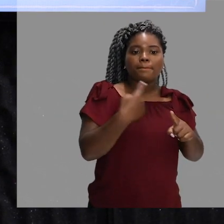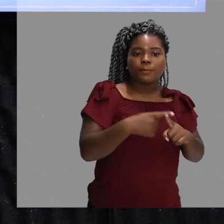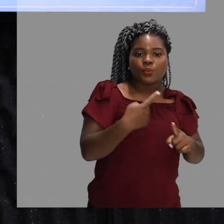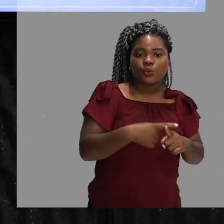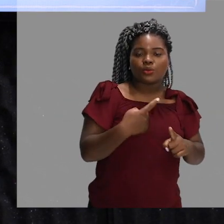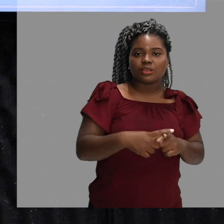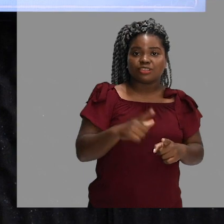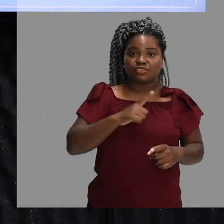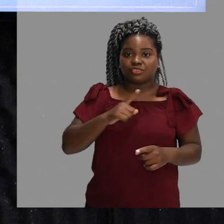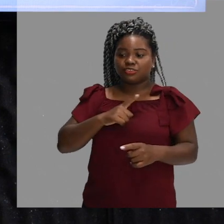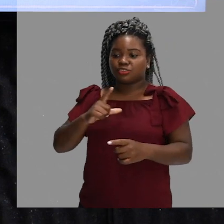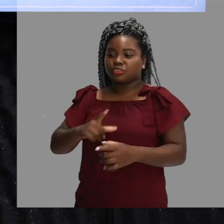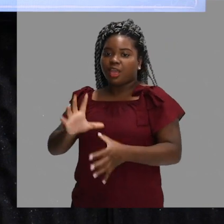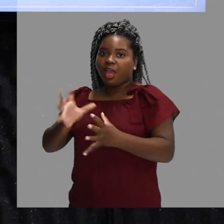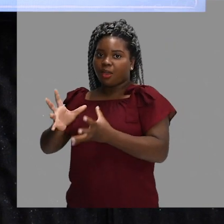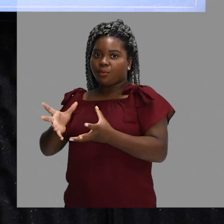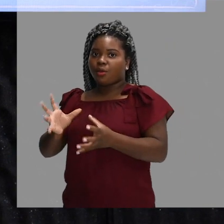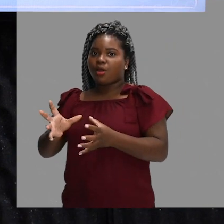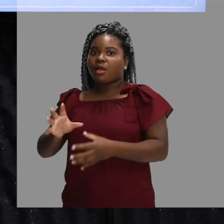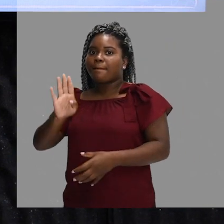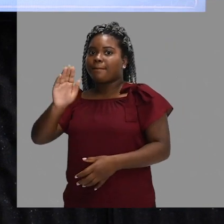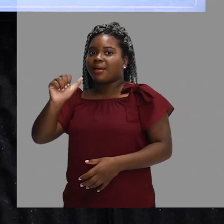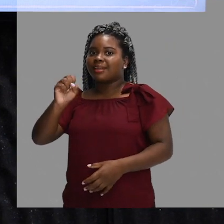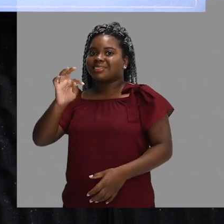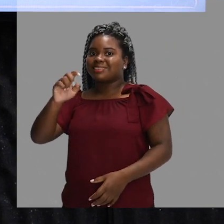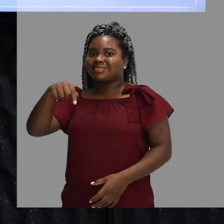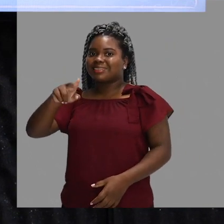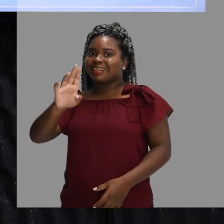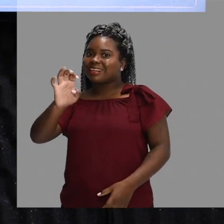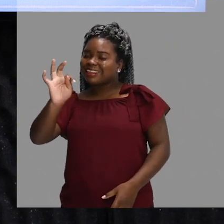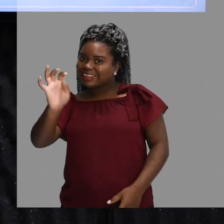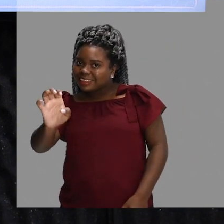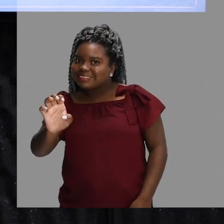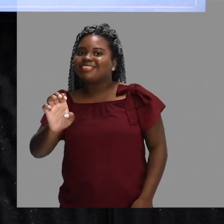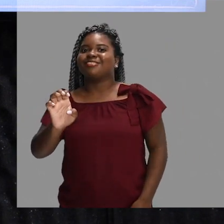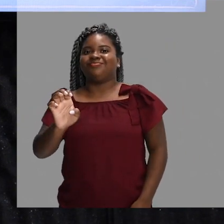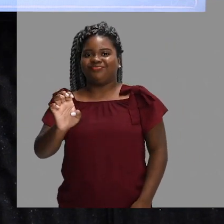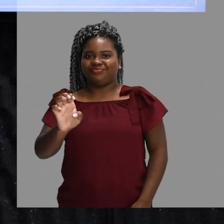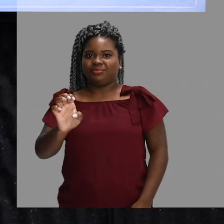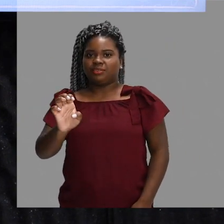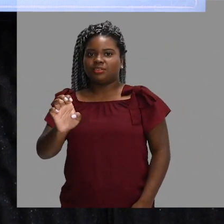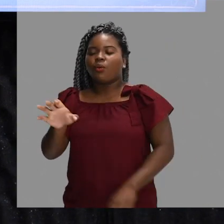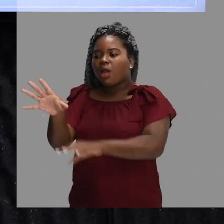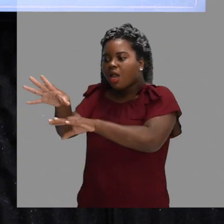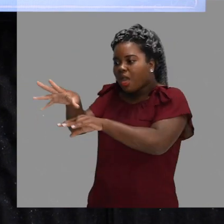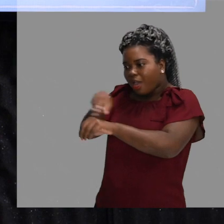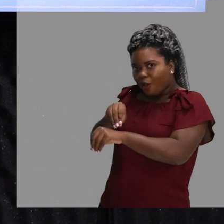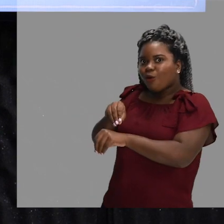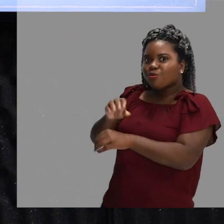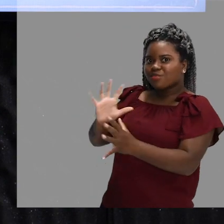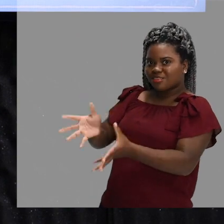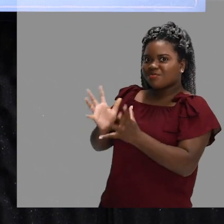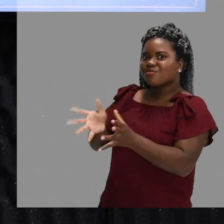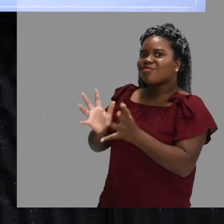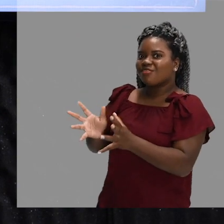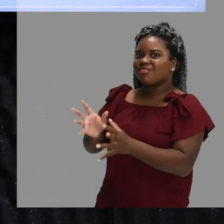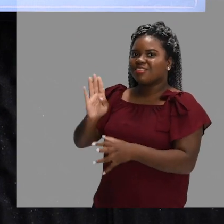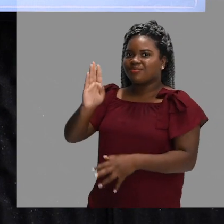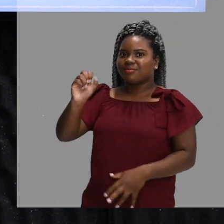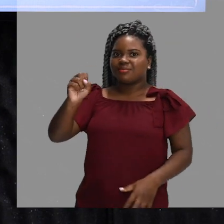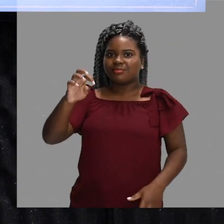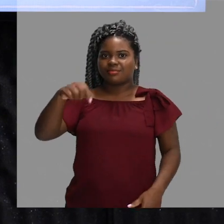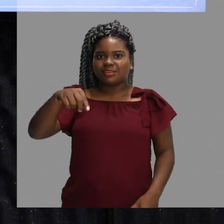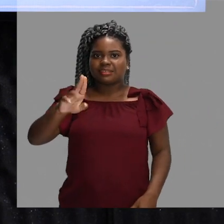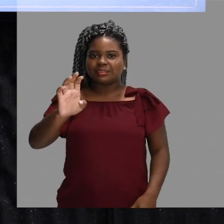Ele foi lá, tirou a parte externa da bola, o couro da bola, pegou somente a câmara da bola, e eles